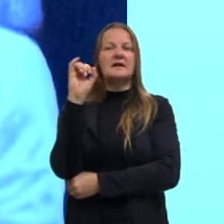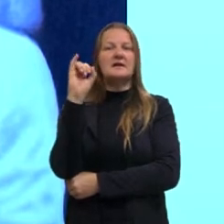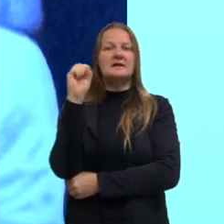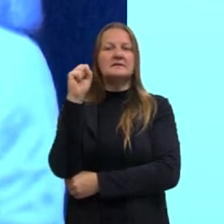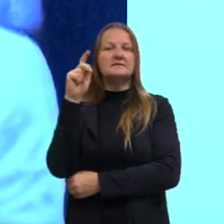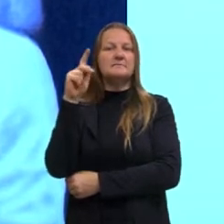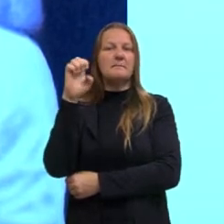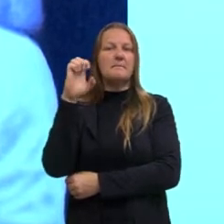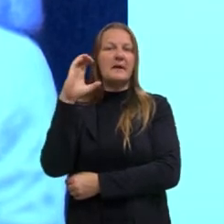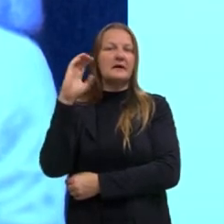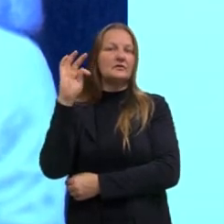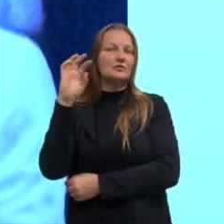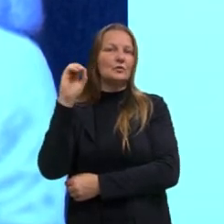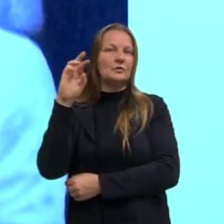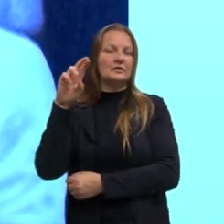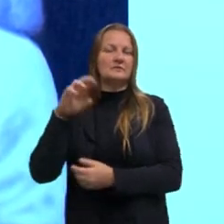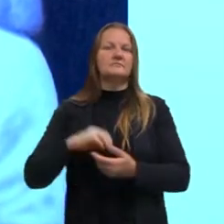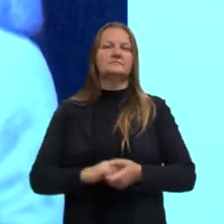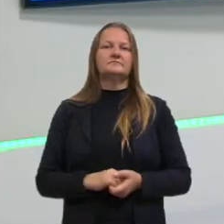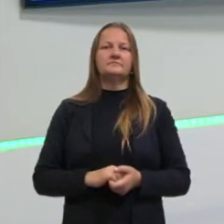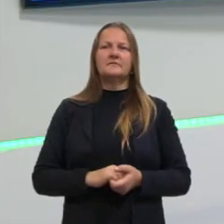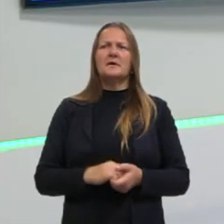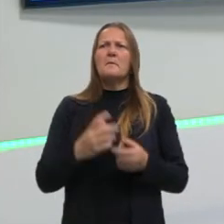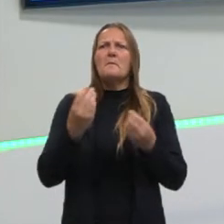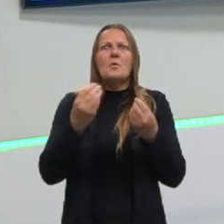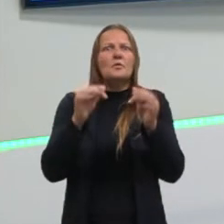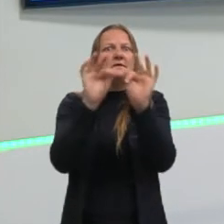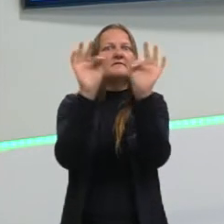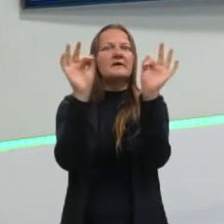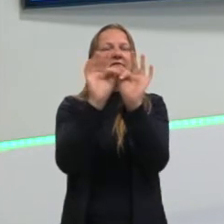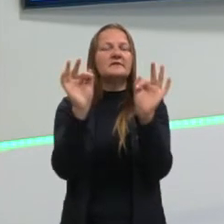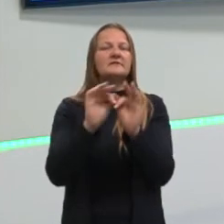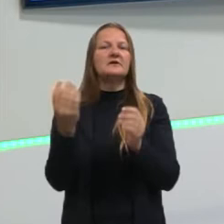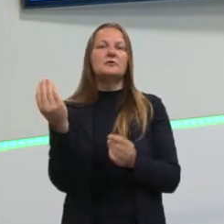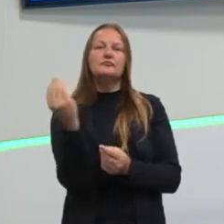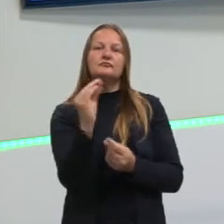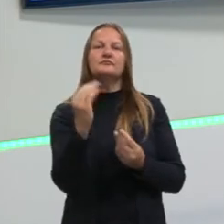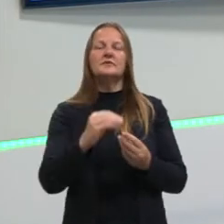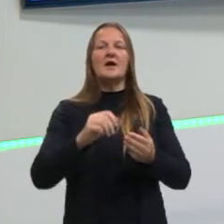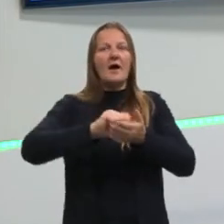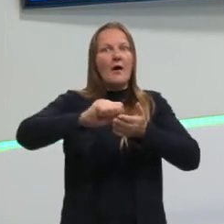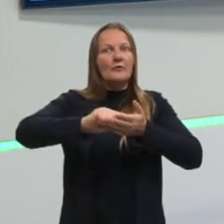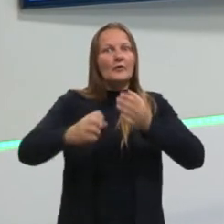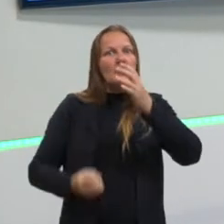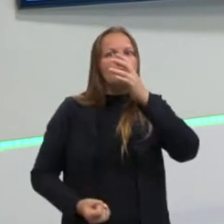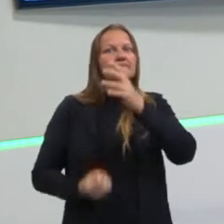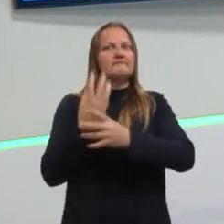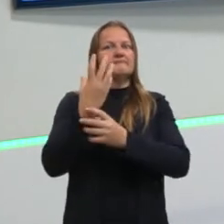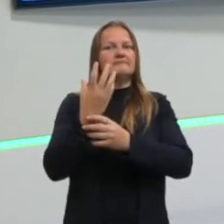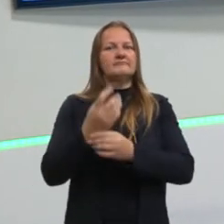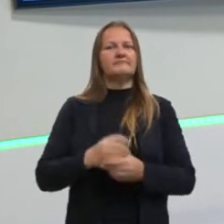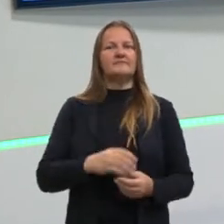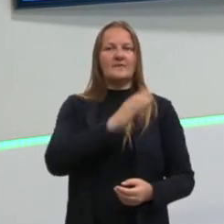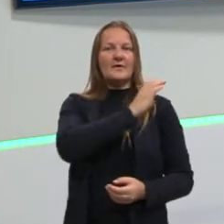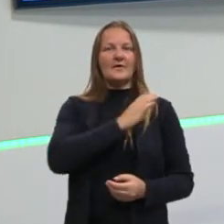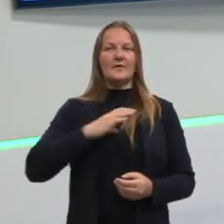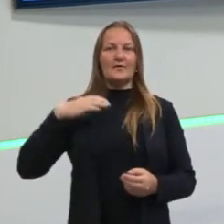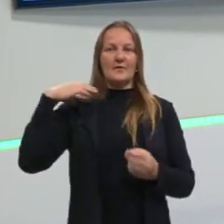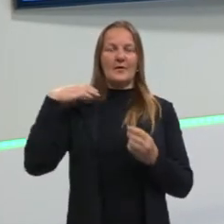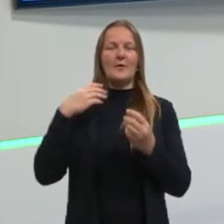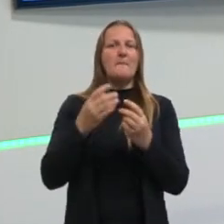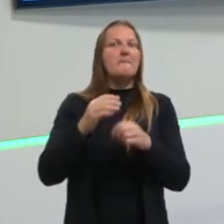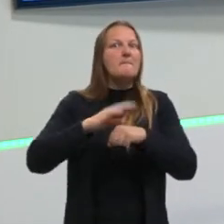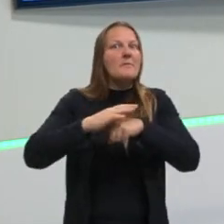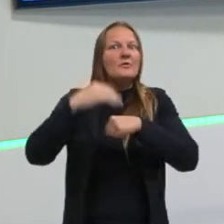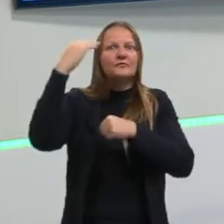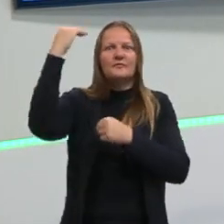não foram delas, atribuídas a ela. Mas a gente sabe que foi uma autora de criações muito boas dentro da